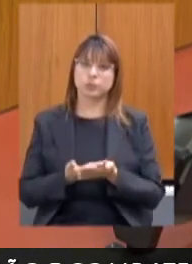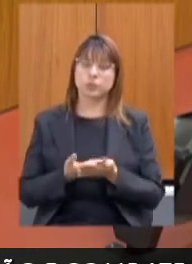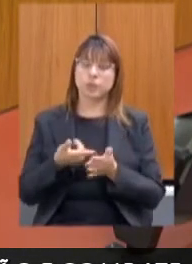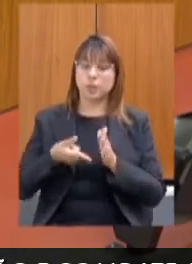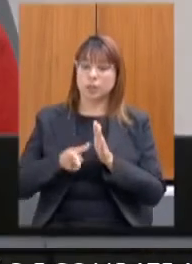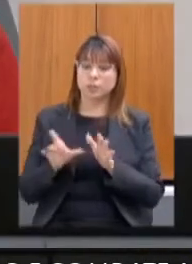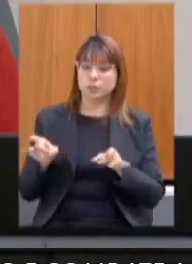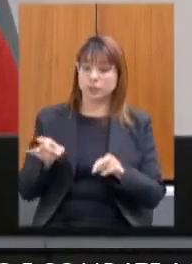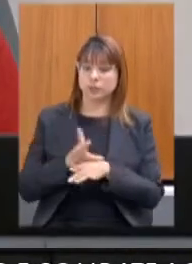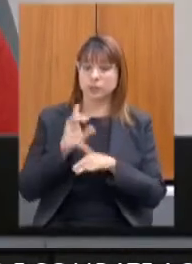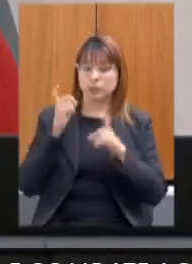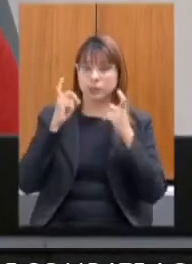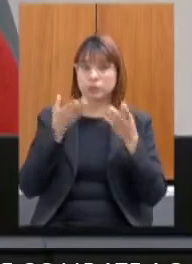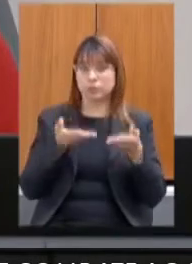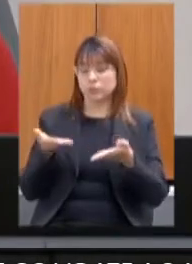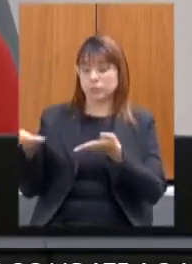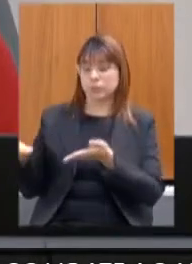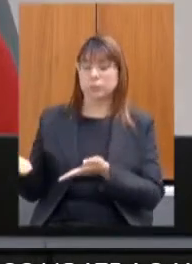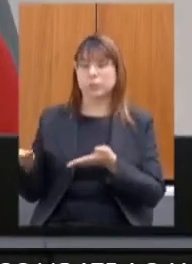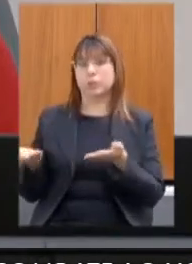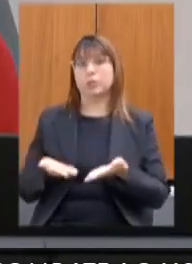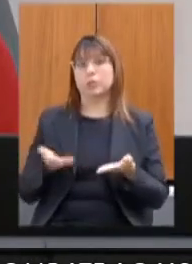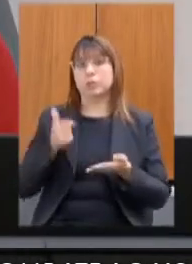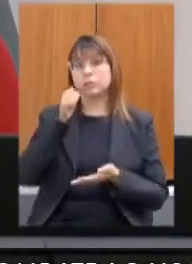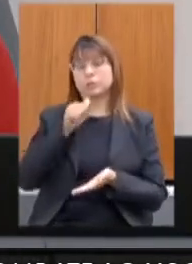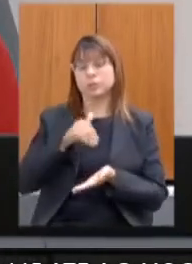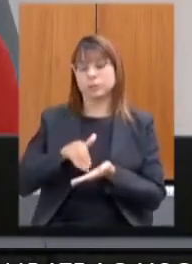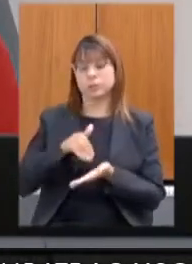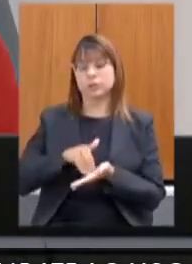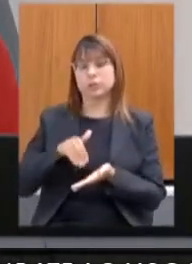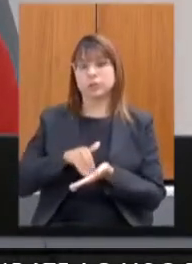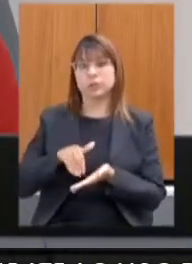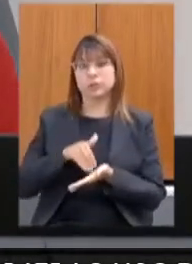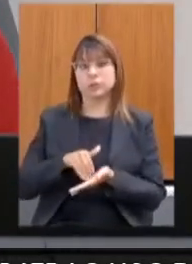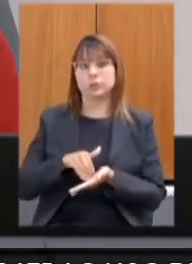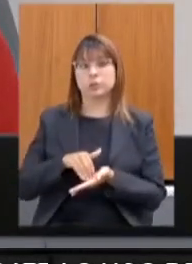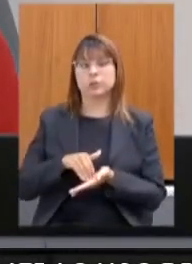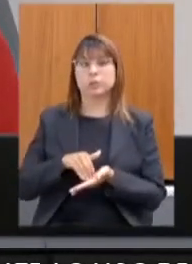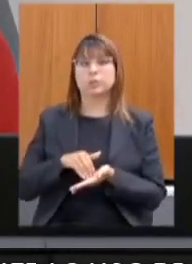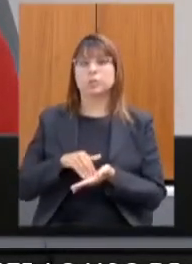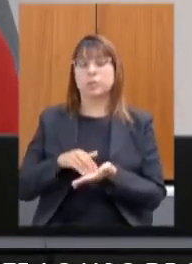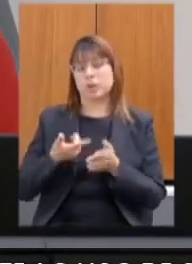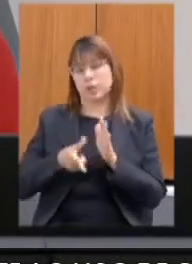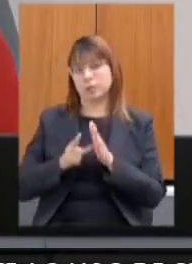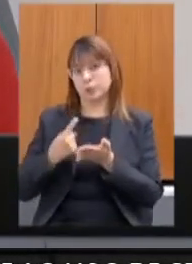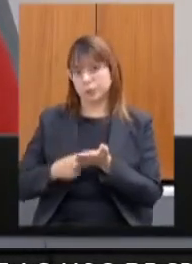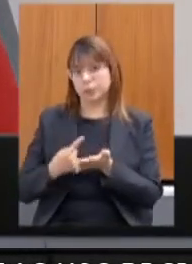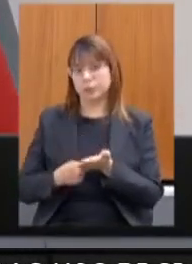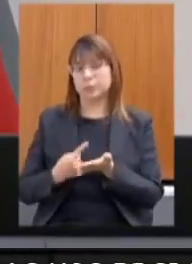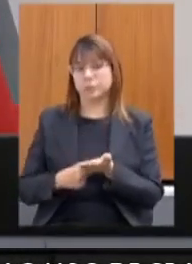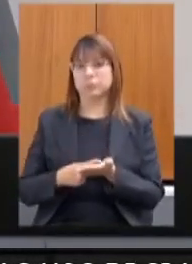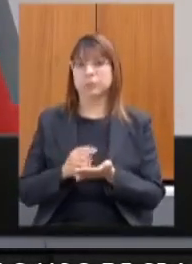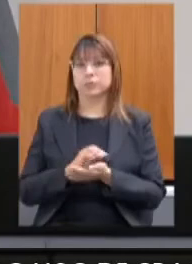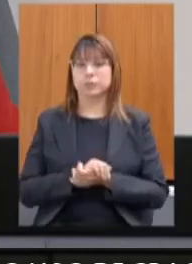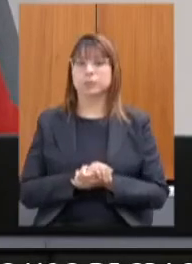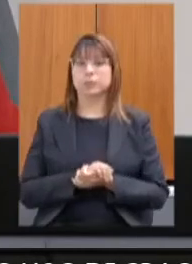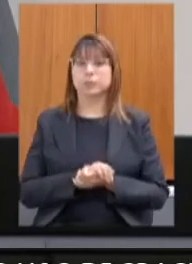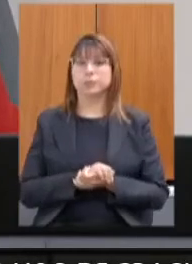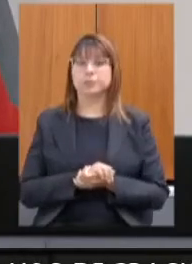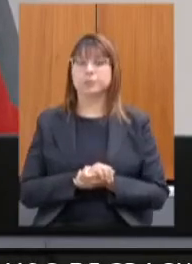encerrar, nós vamos passar a palavra para a secretária, como a gente tinha combinado para ela fazer ainda